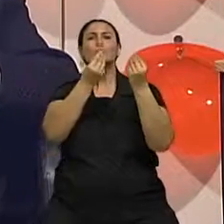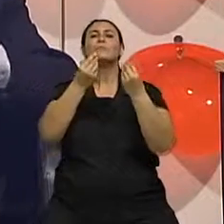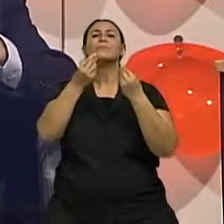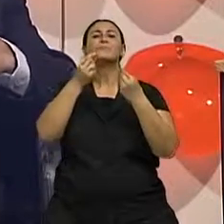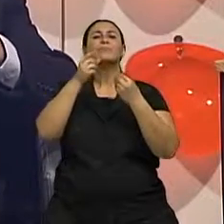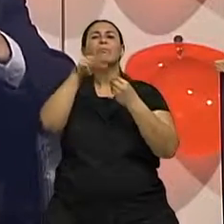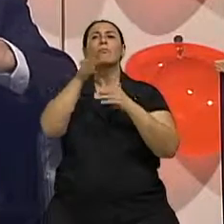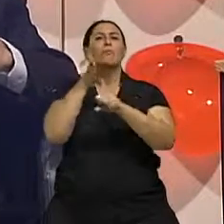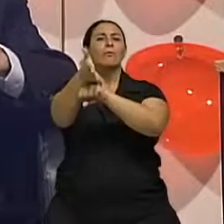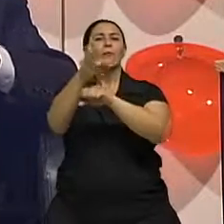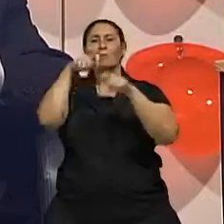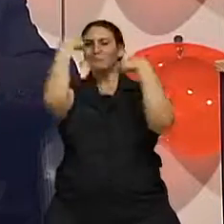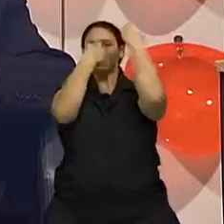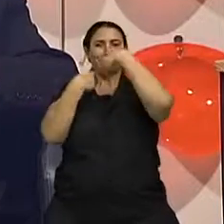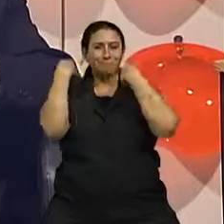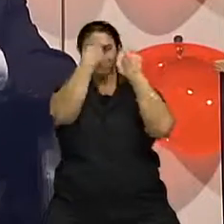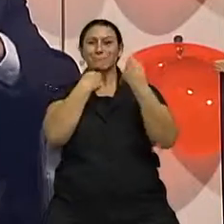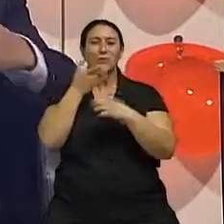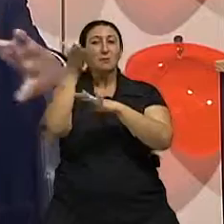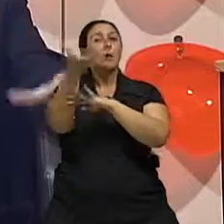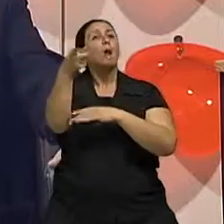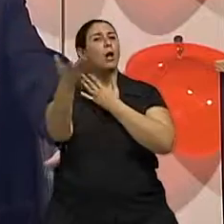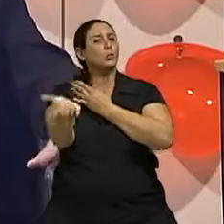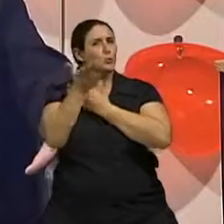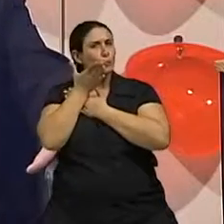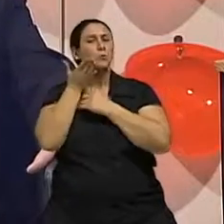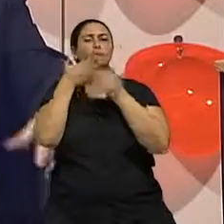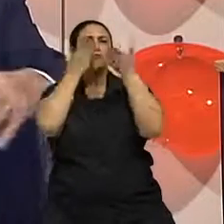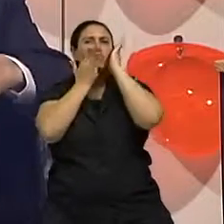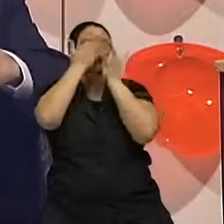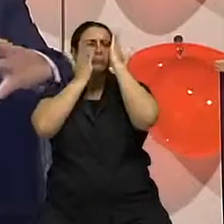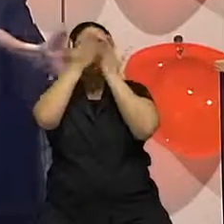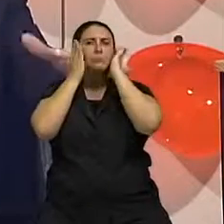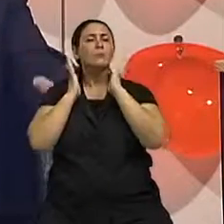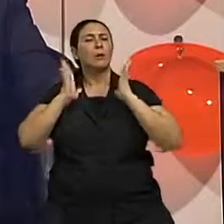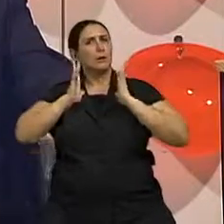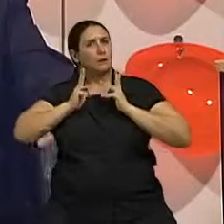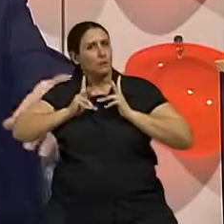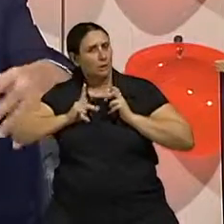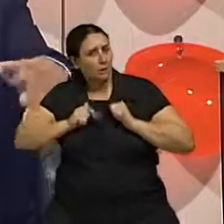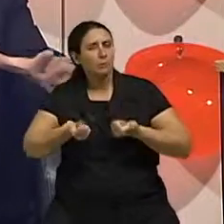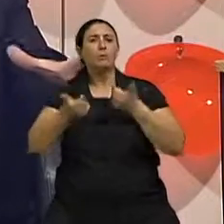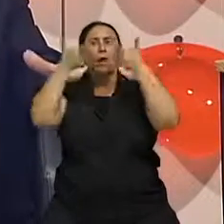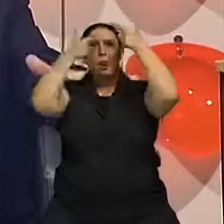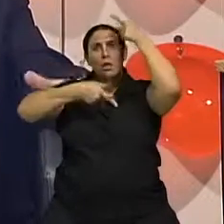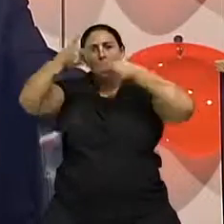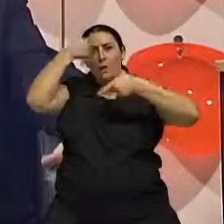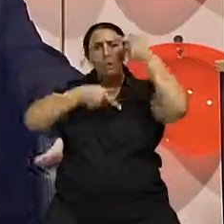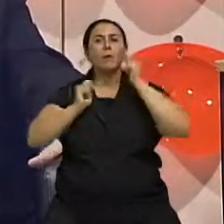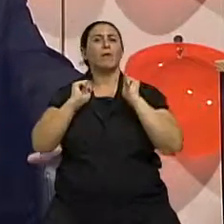preparadas e formadas com o pré-operatório, para fazer limpeza de pele, fazer uma boa